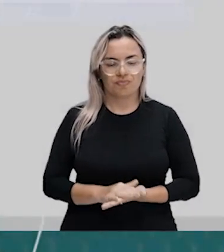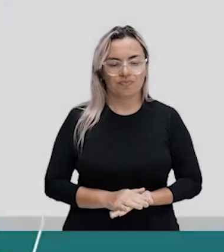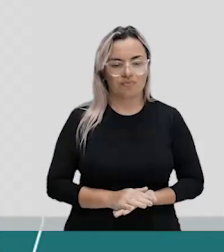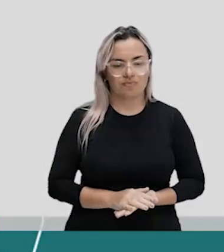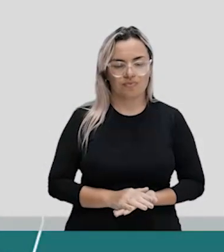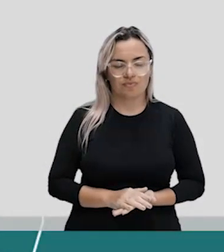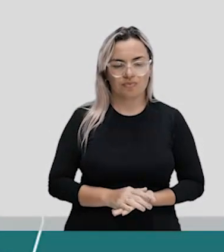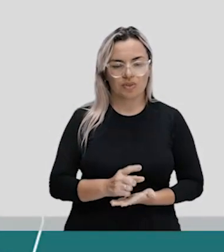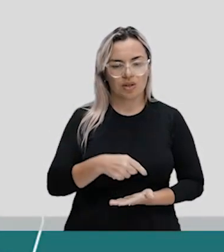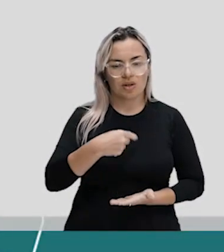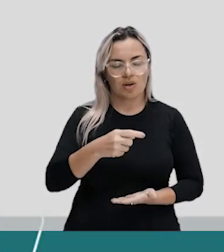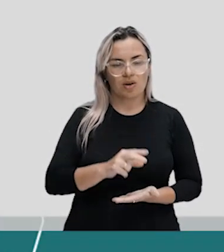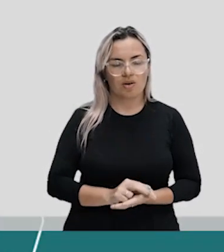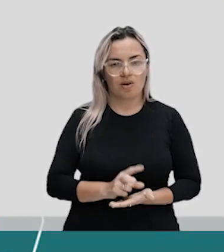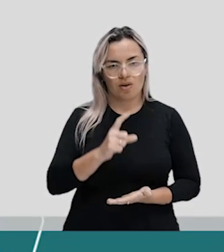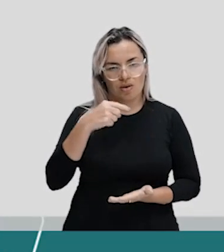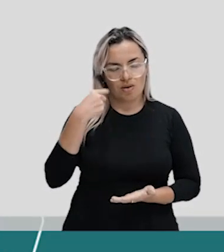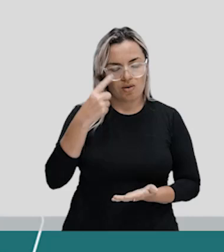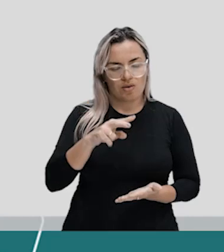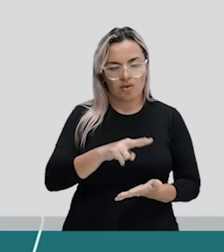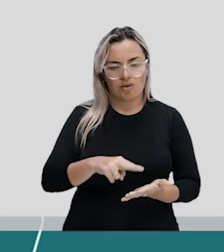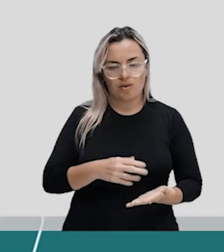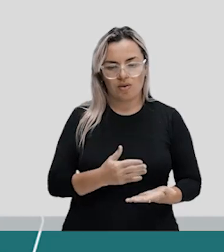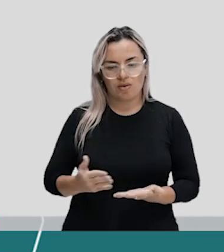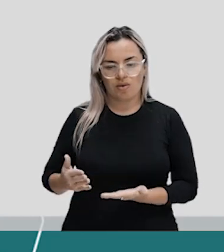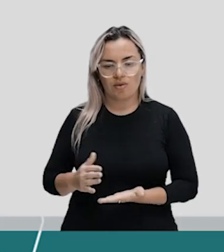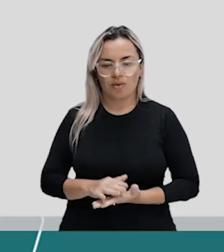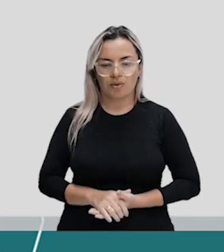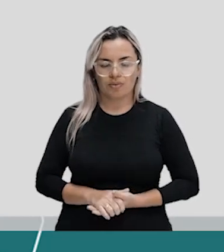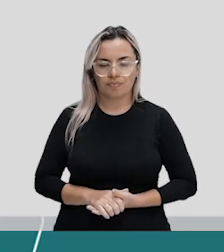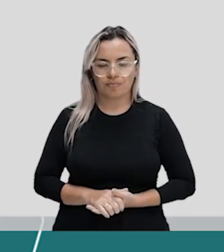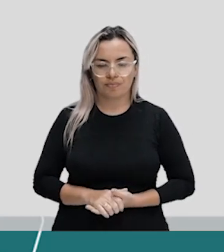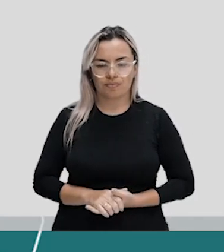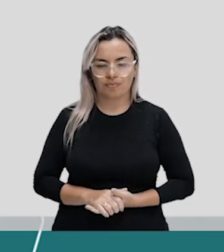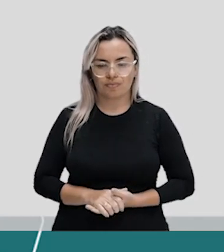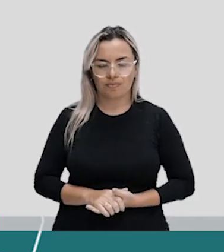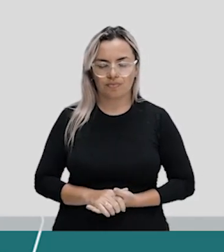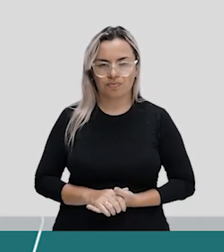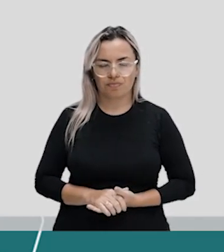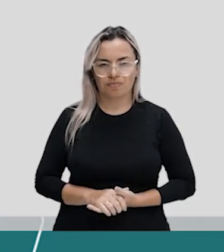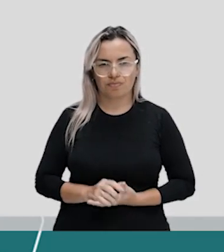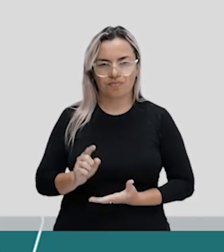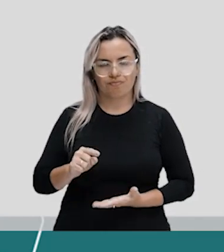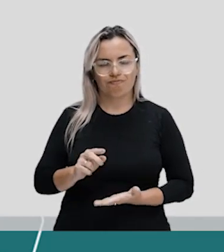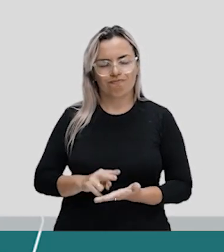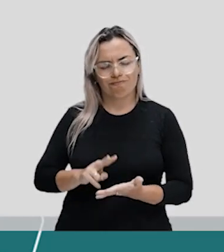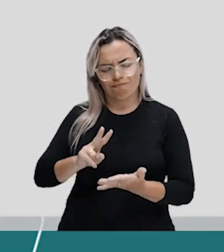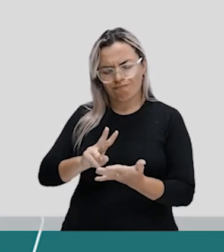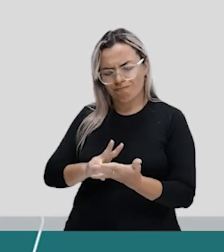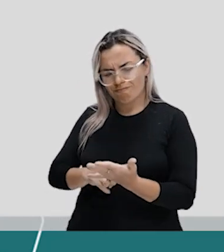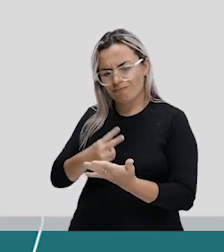Não dar pie com bolha. Não dar pie com bolha. Não dar uma dentro.